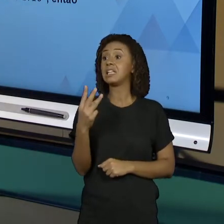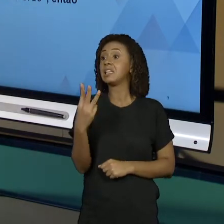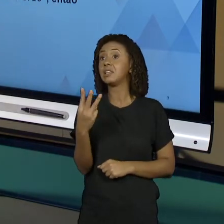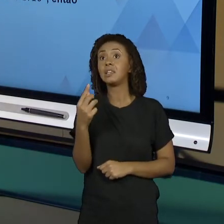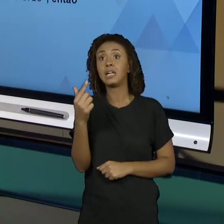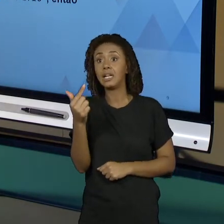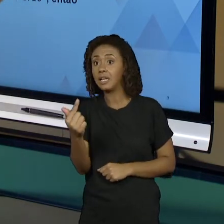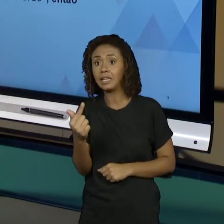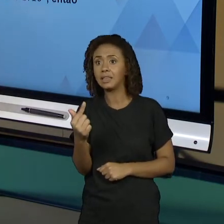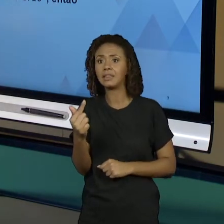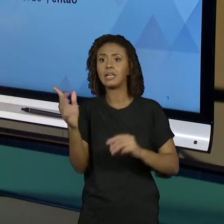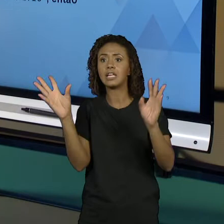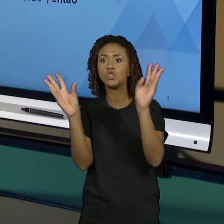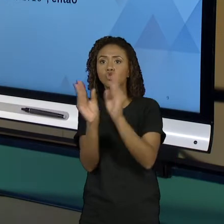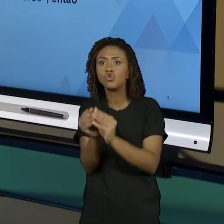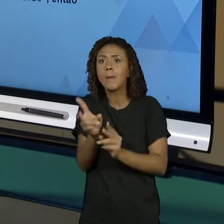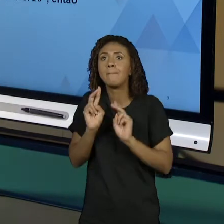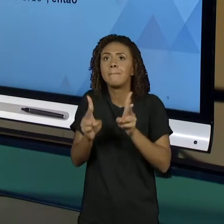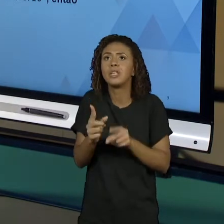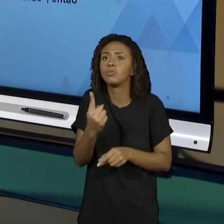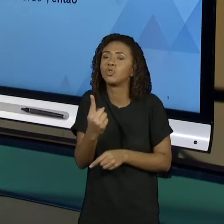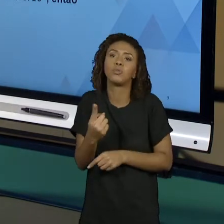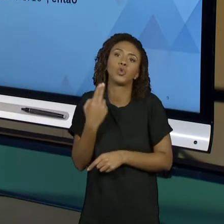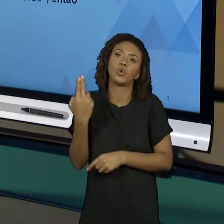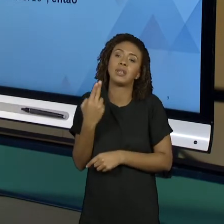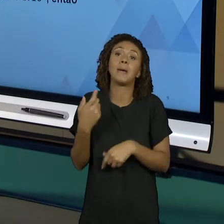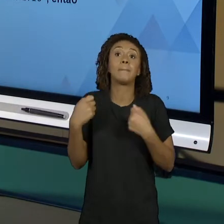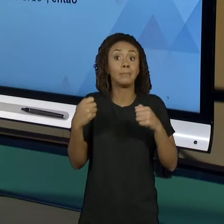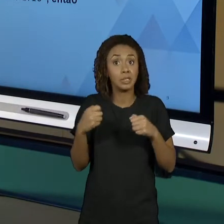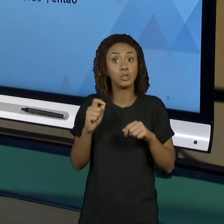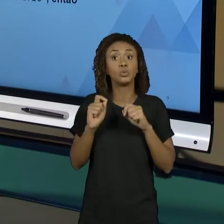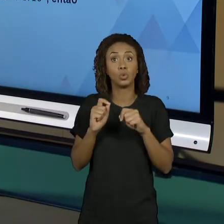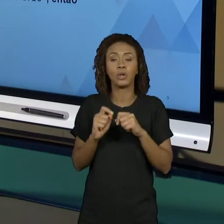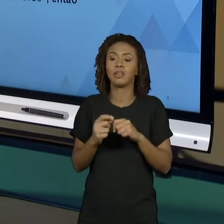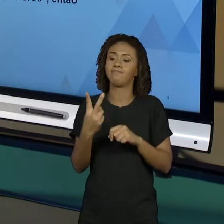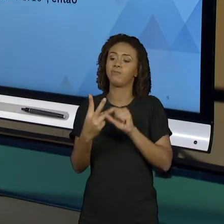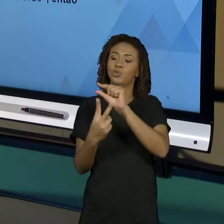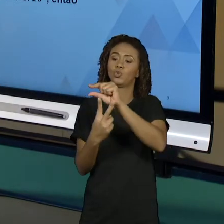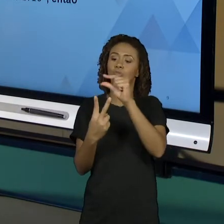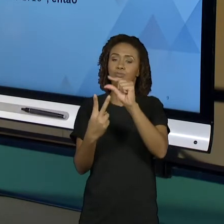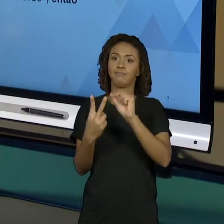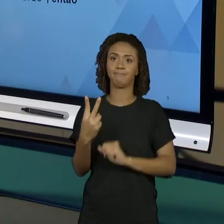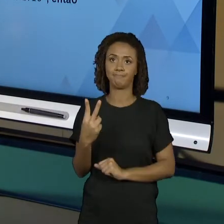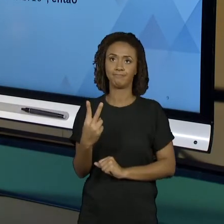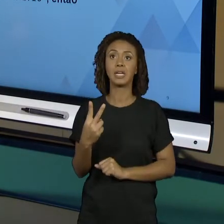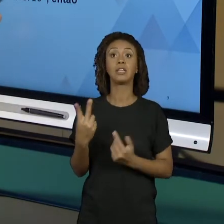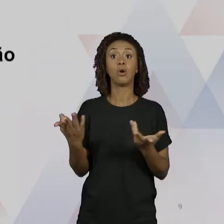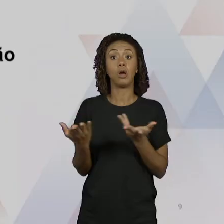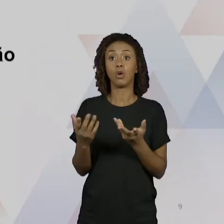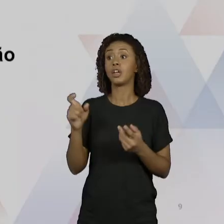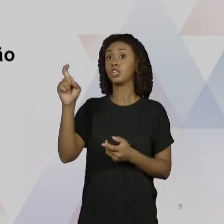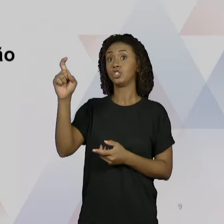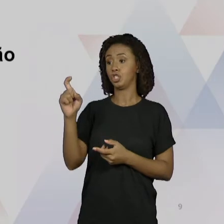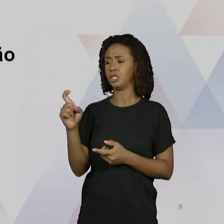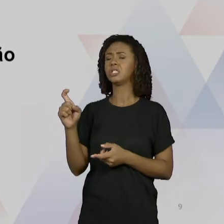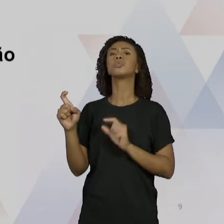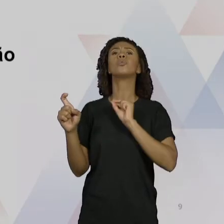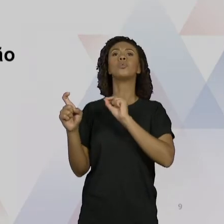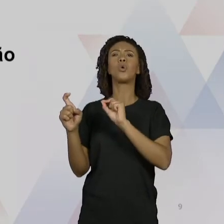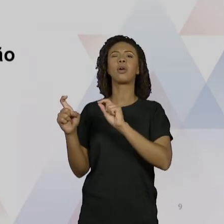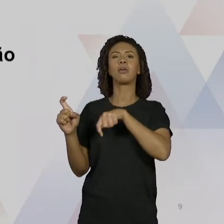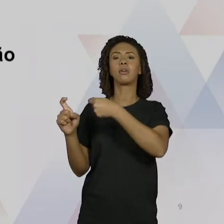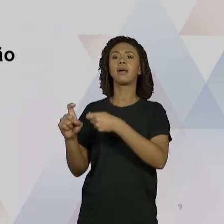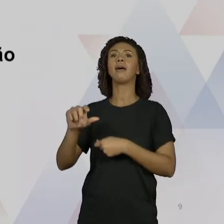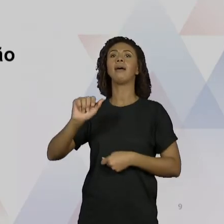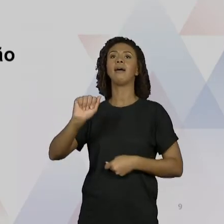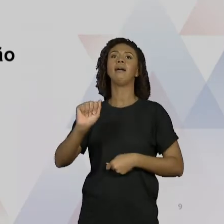um dígito só, não vai dar 95. Ele tem que ser um número então que vai ter dois dígitos. Então vamos chamar o x de a vezes 10 a primeira mais